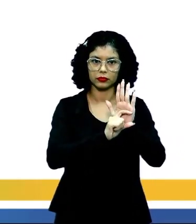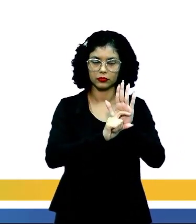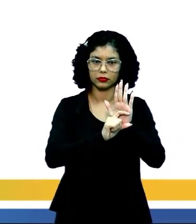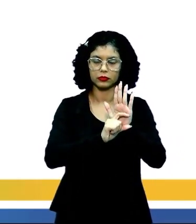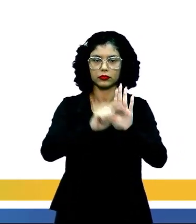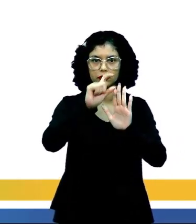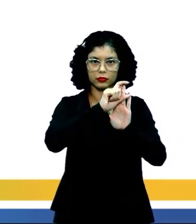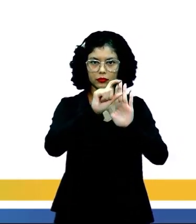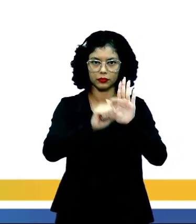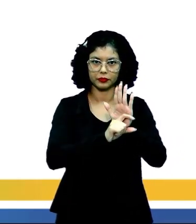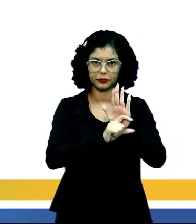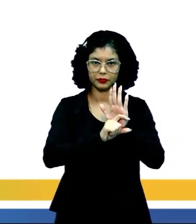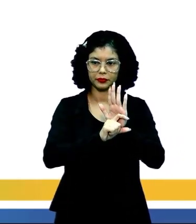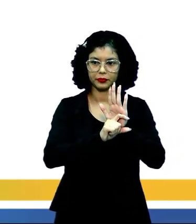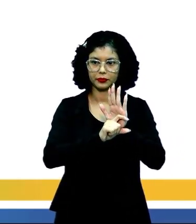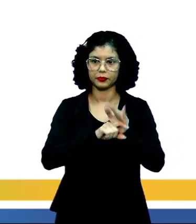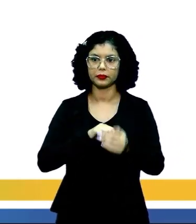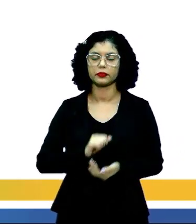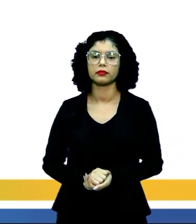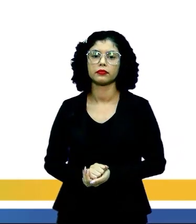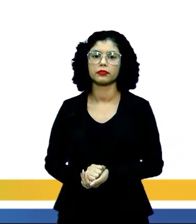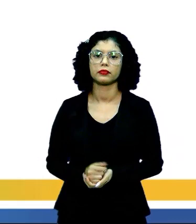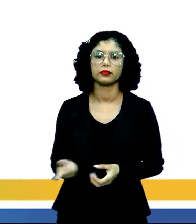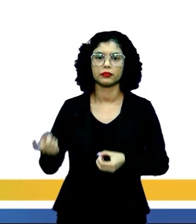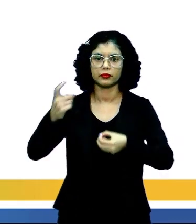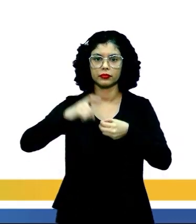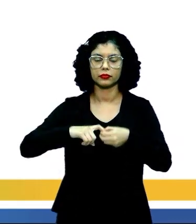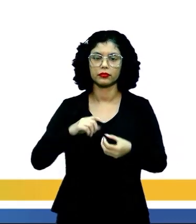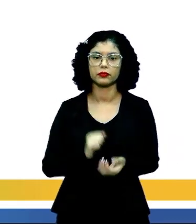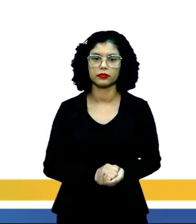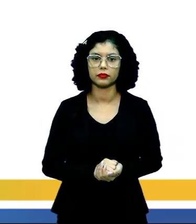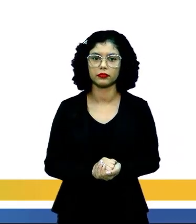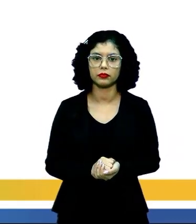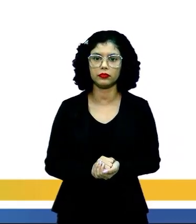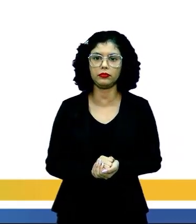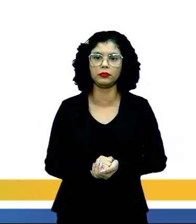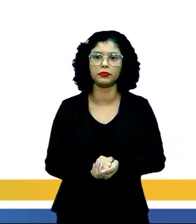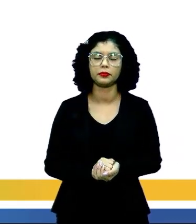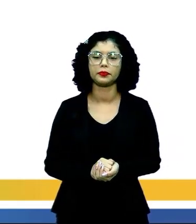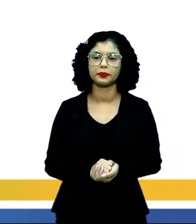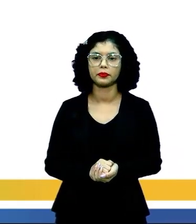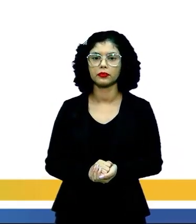e mais duas estrofes. Volto um pouquinho, eu tenho o quê?